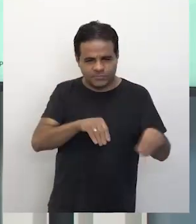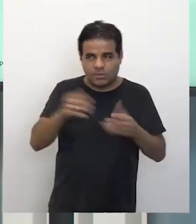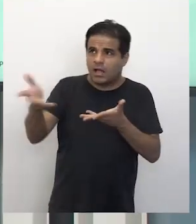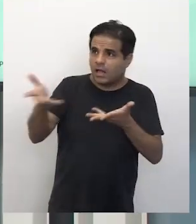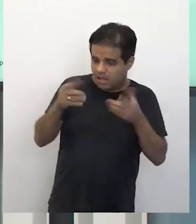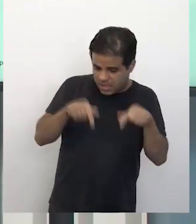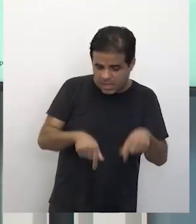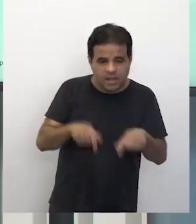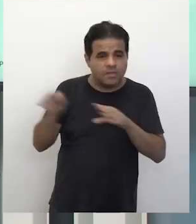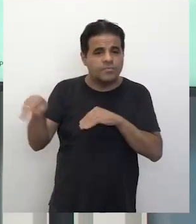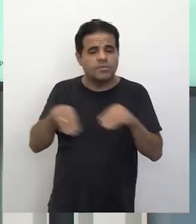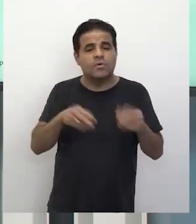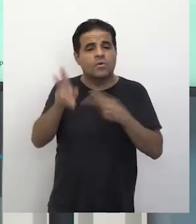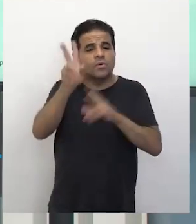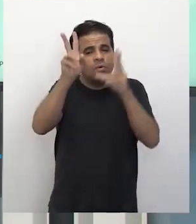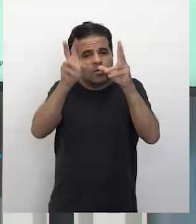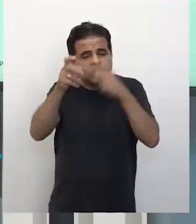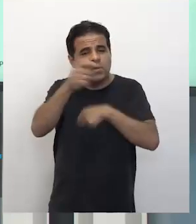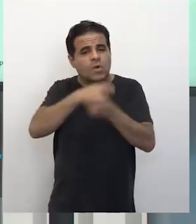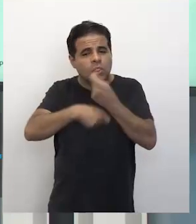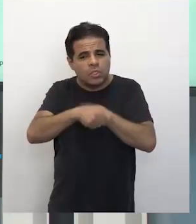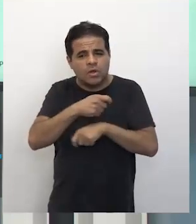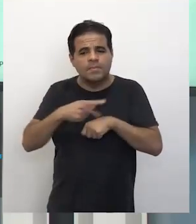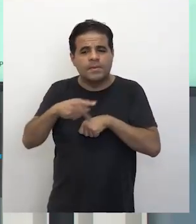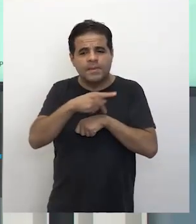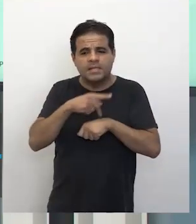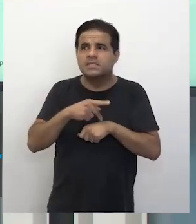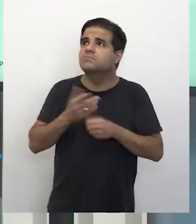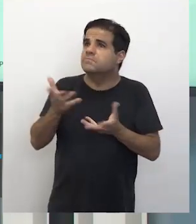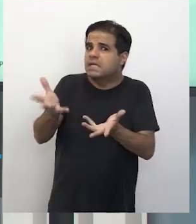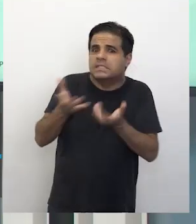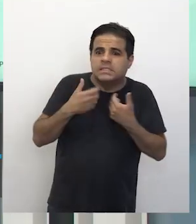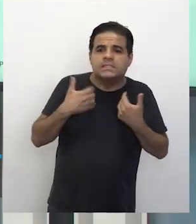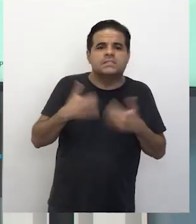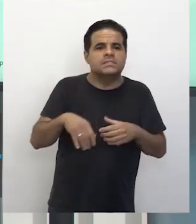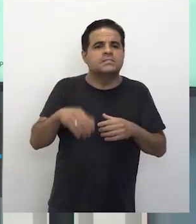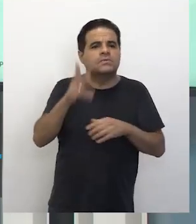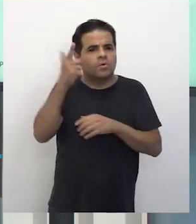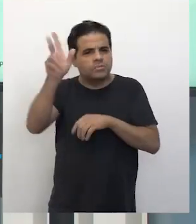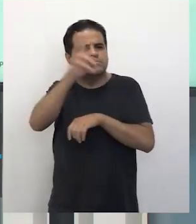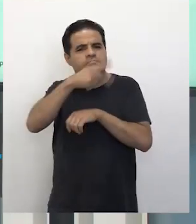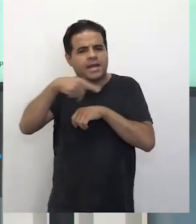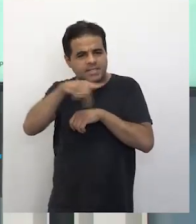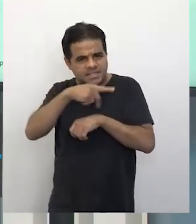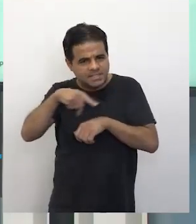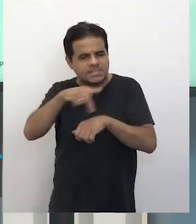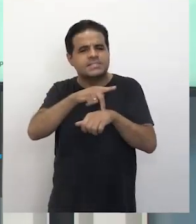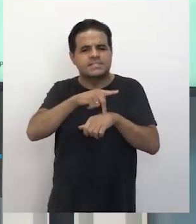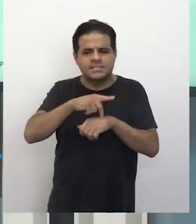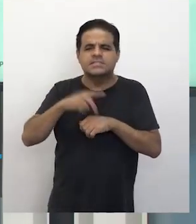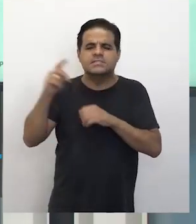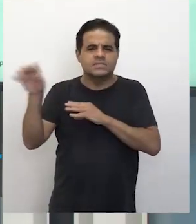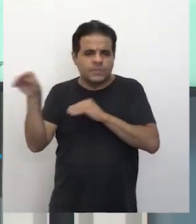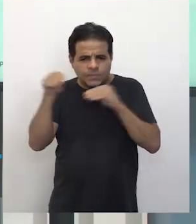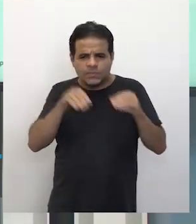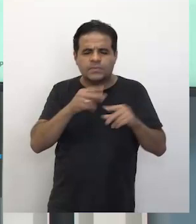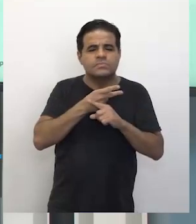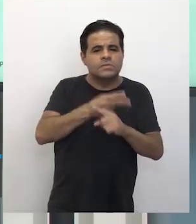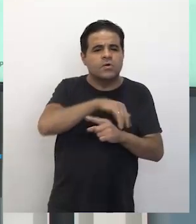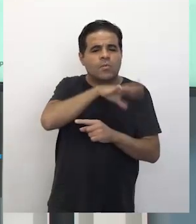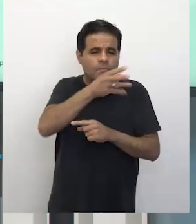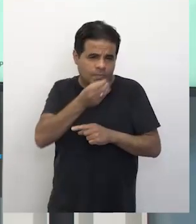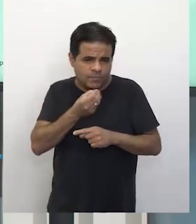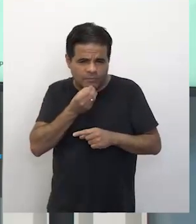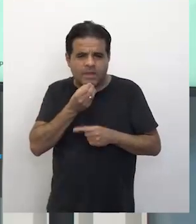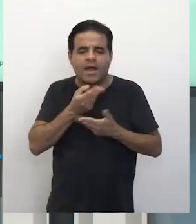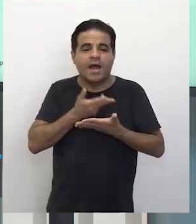questões de condições econômicas do país, nós recebemos bastante senegaleses, que estão buscando aí outras oportunidades. Eu